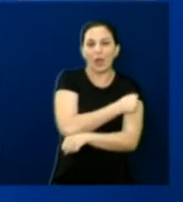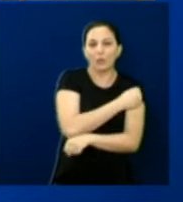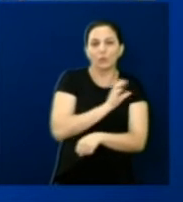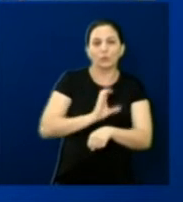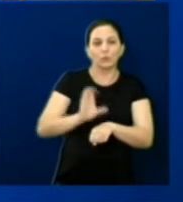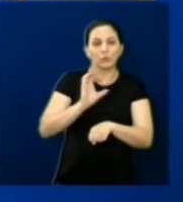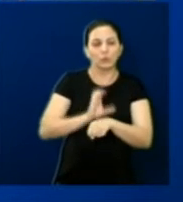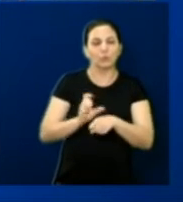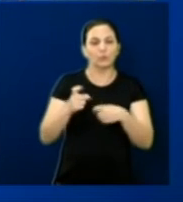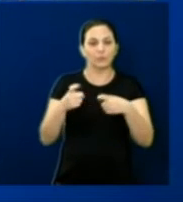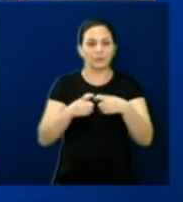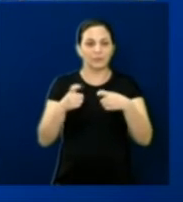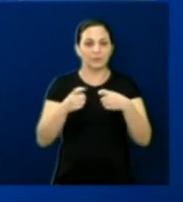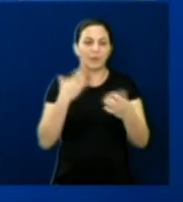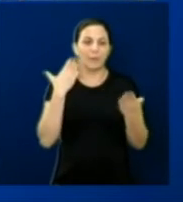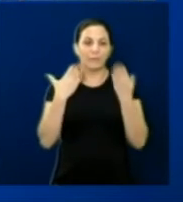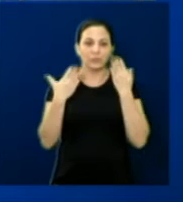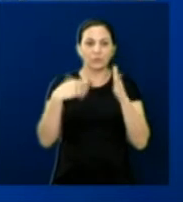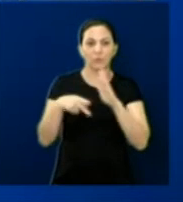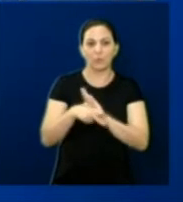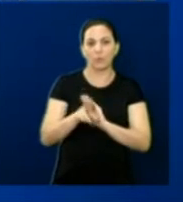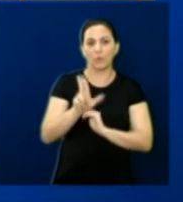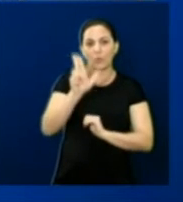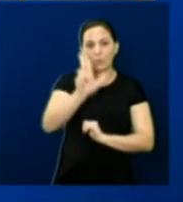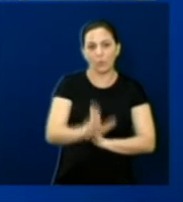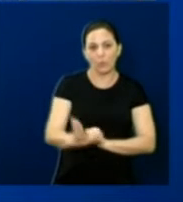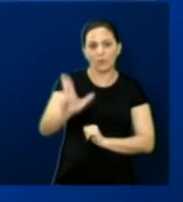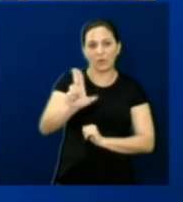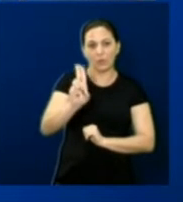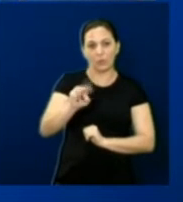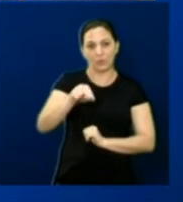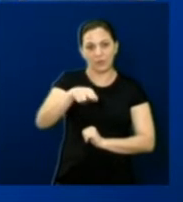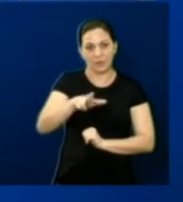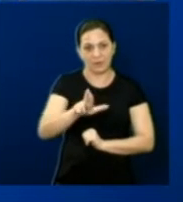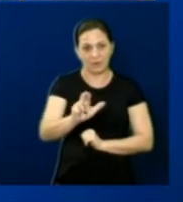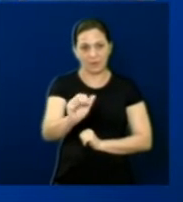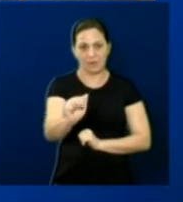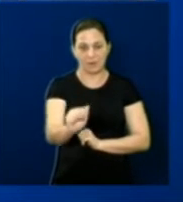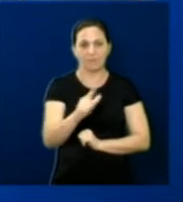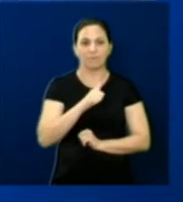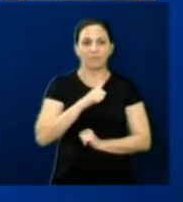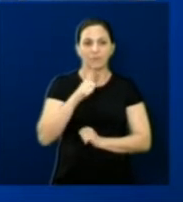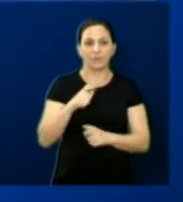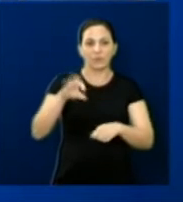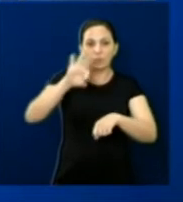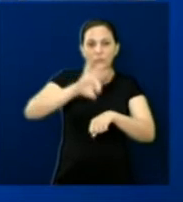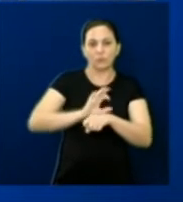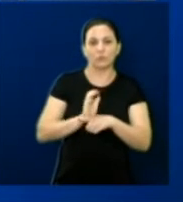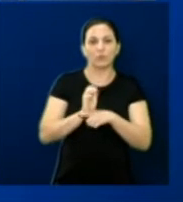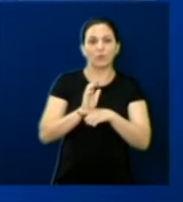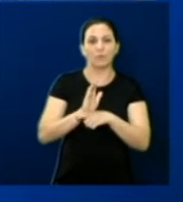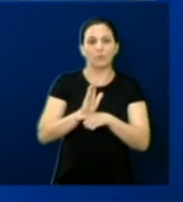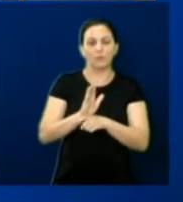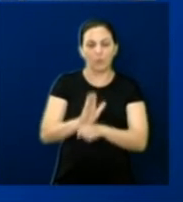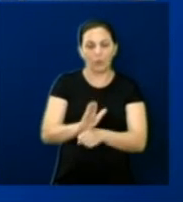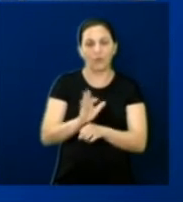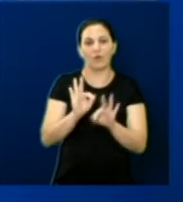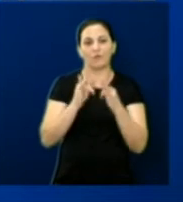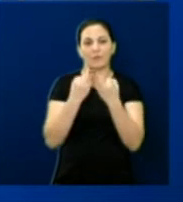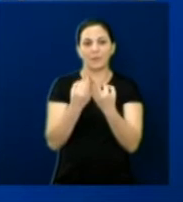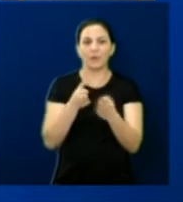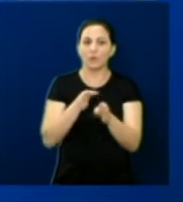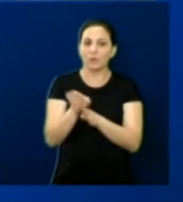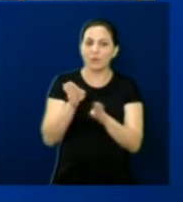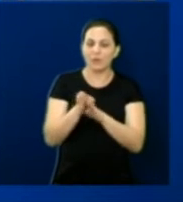psicologia da Uniara. Uma vez por semana, psicólogos e nutricionistas do Núcleo de Apoio à Saúde da Família orientam a população